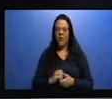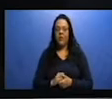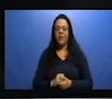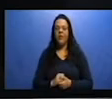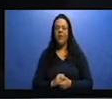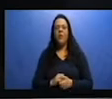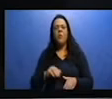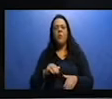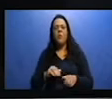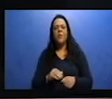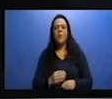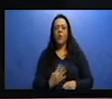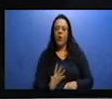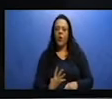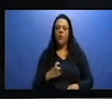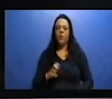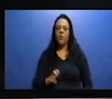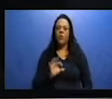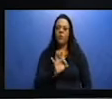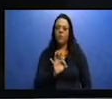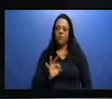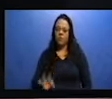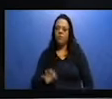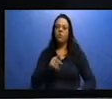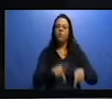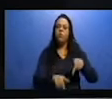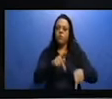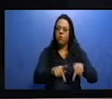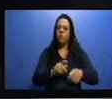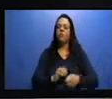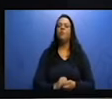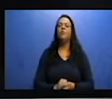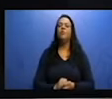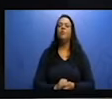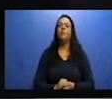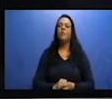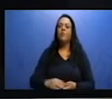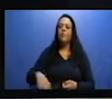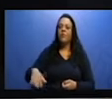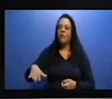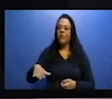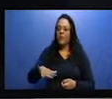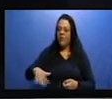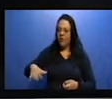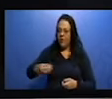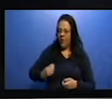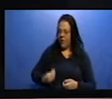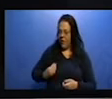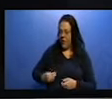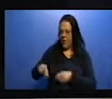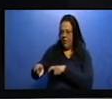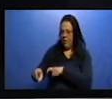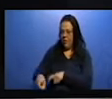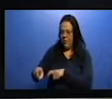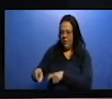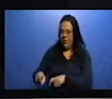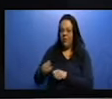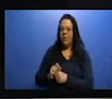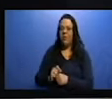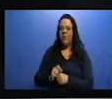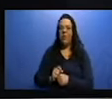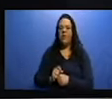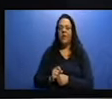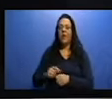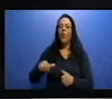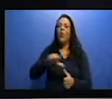década de 60, 45% da população vivia na área urbana e 55% na área rural. Ou seja, a